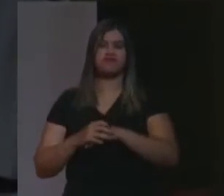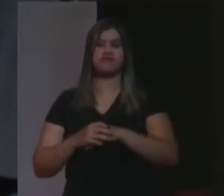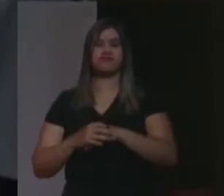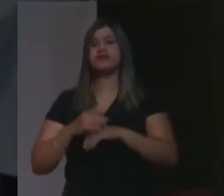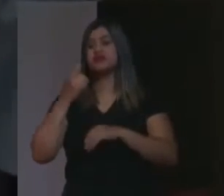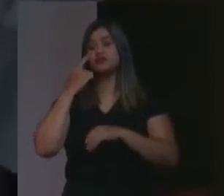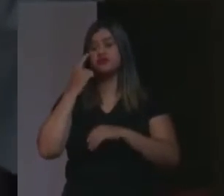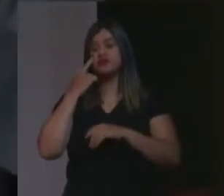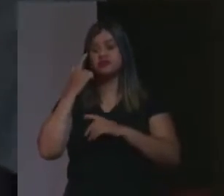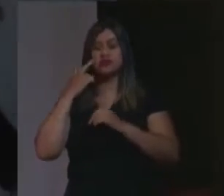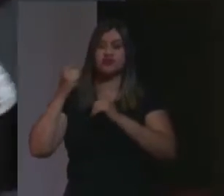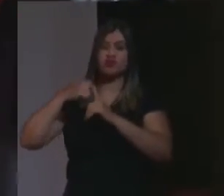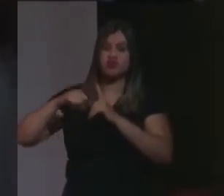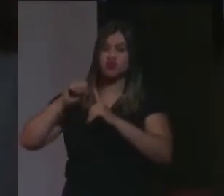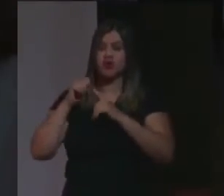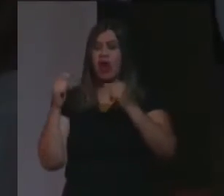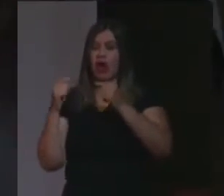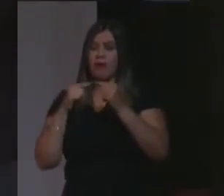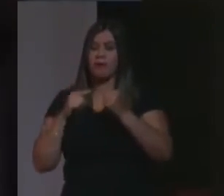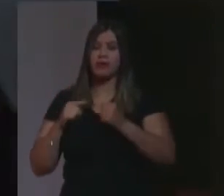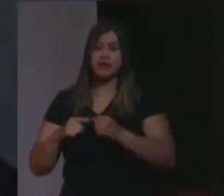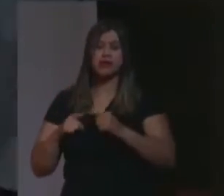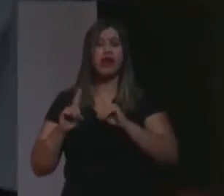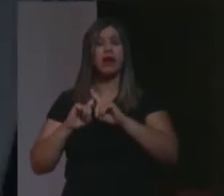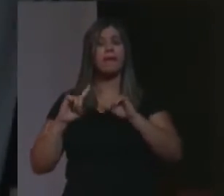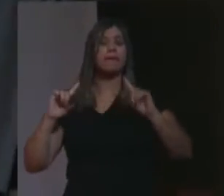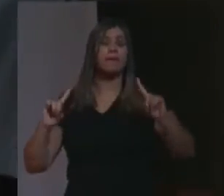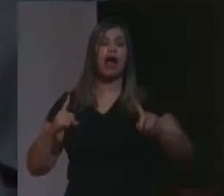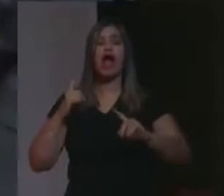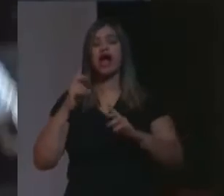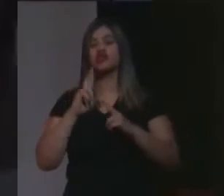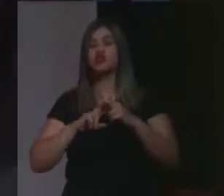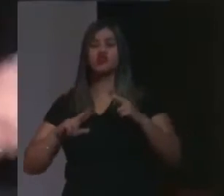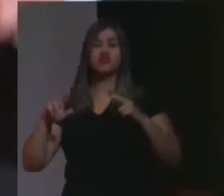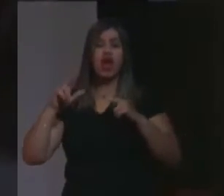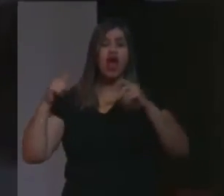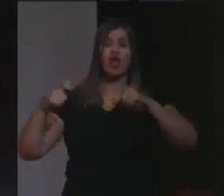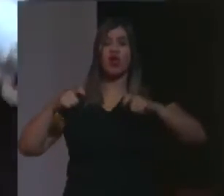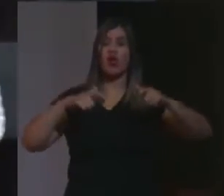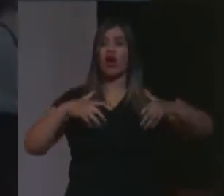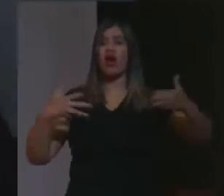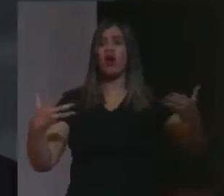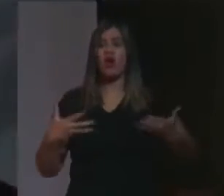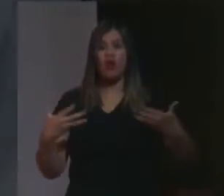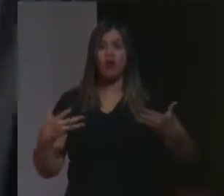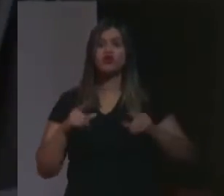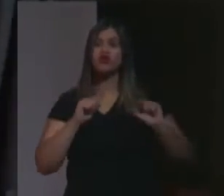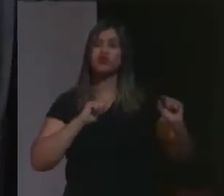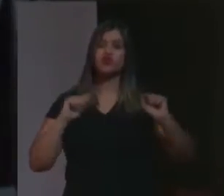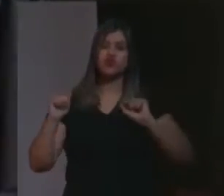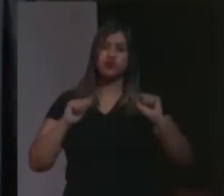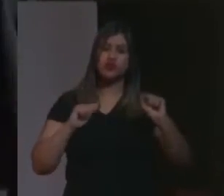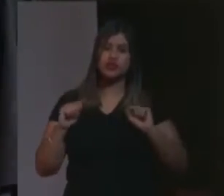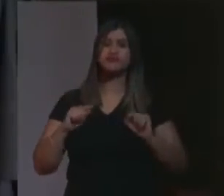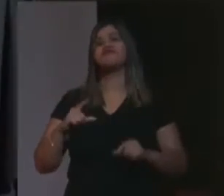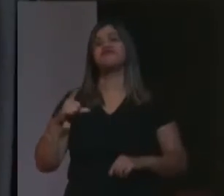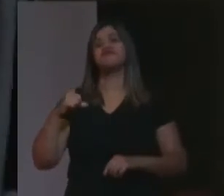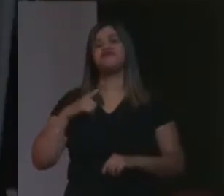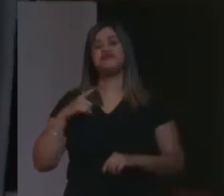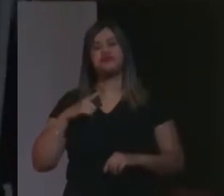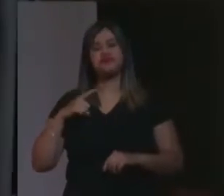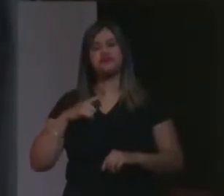civilizatório em que estamos e eu acho que não há uma universidade, não há um lugar hoje no país que tem atingido um grau